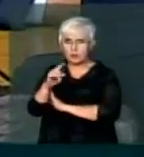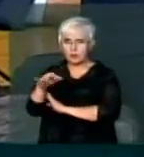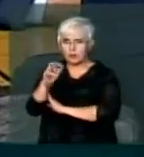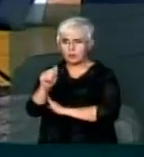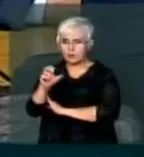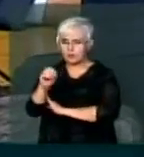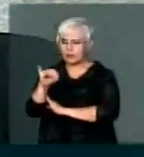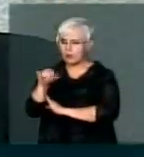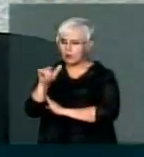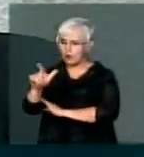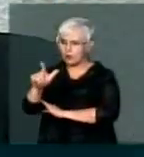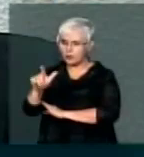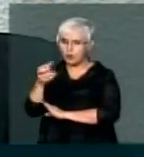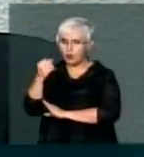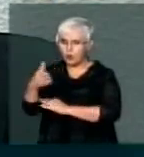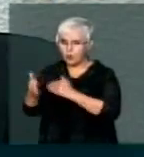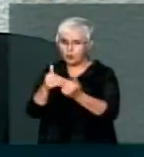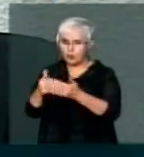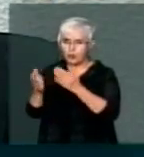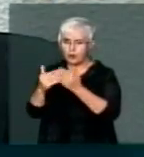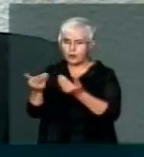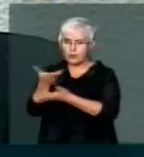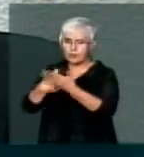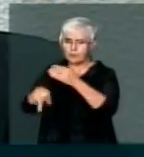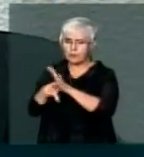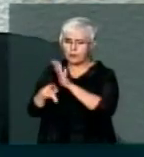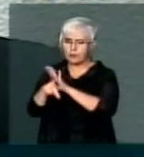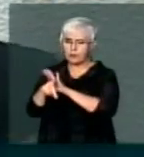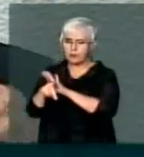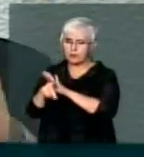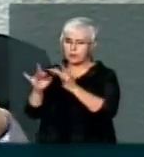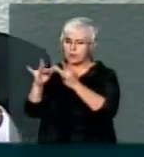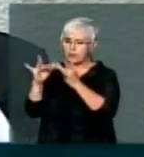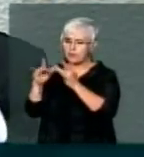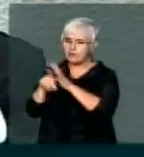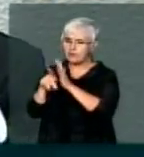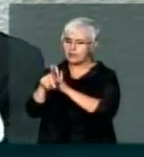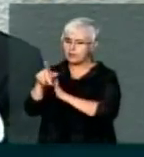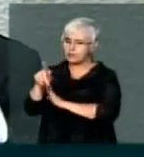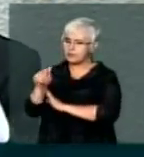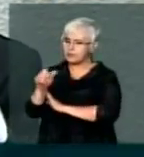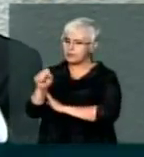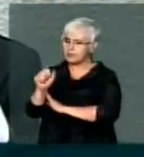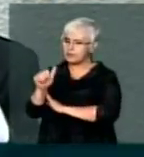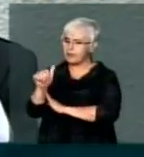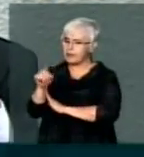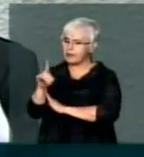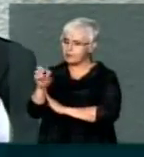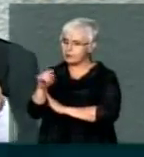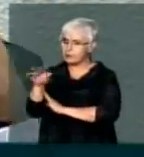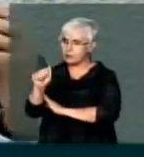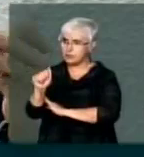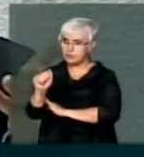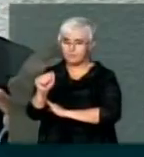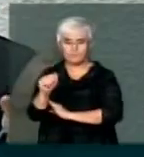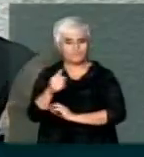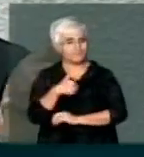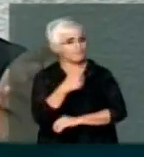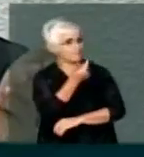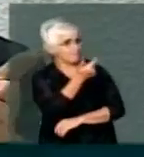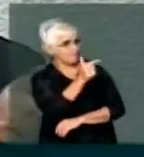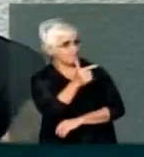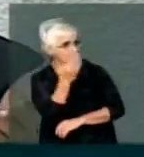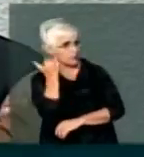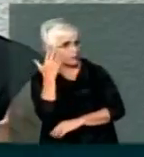Oil? Ou qualquer outra parte com relação à refinaria de Passadena? Não tinha, e tanto não tinha, que